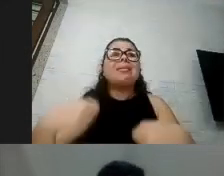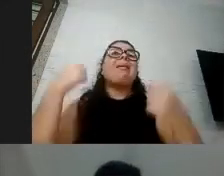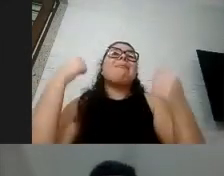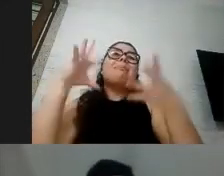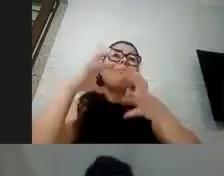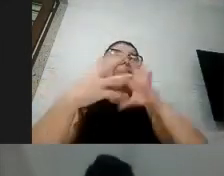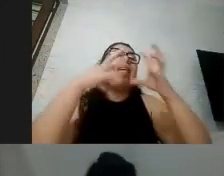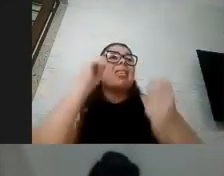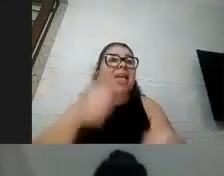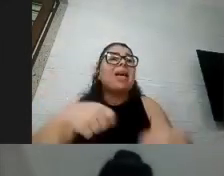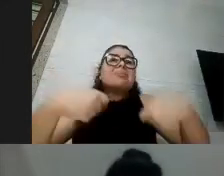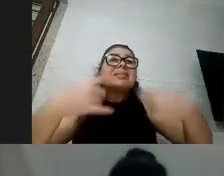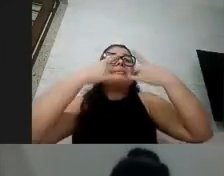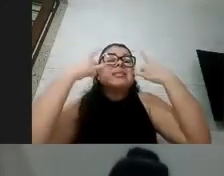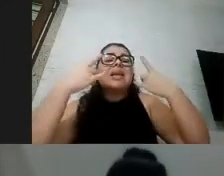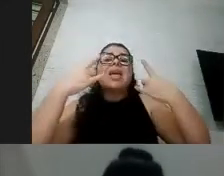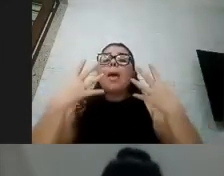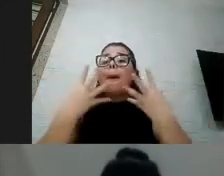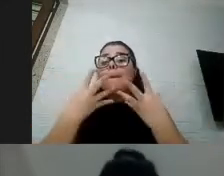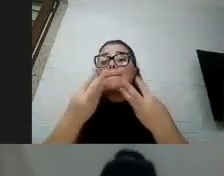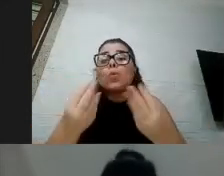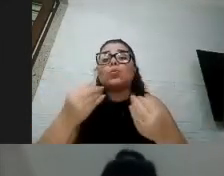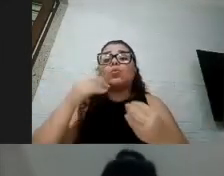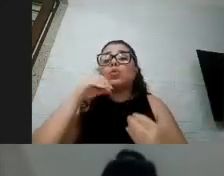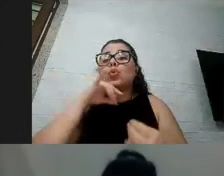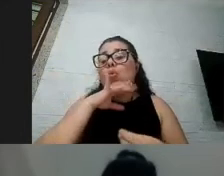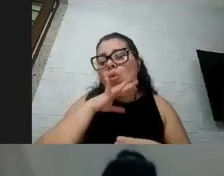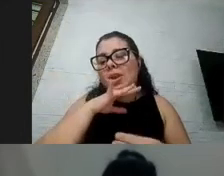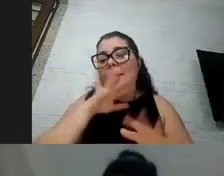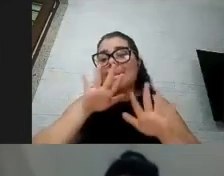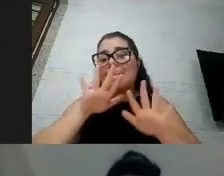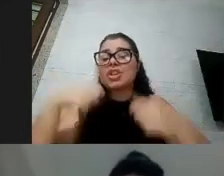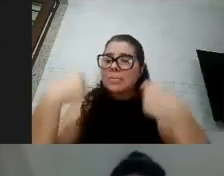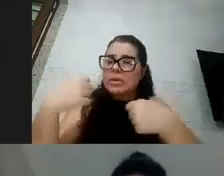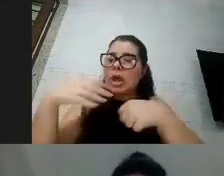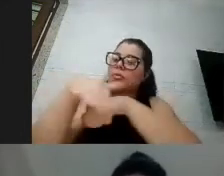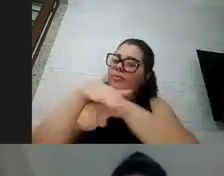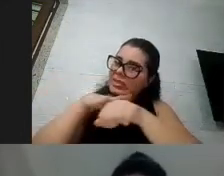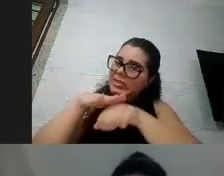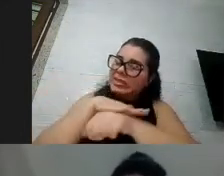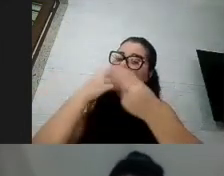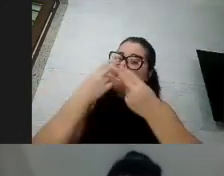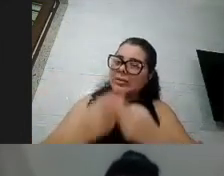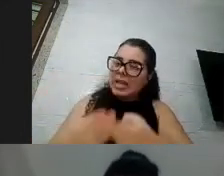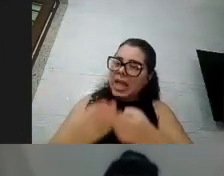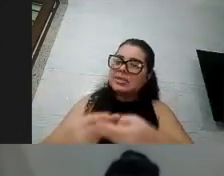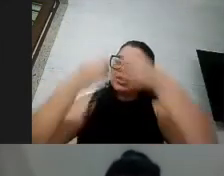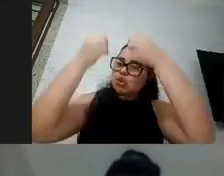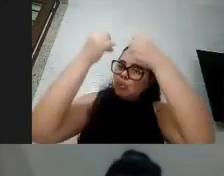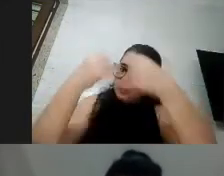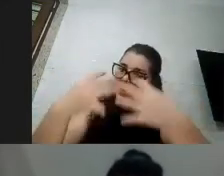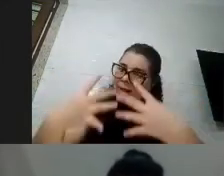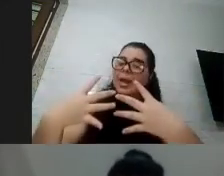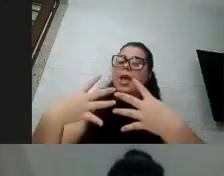um estresse tremendo mas é aquilo a gente precisa conversar e explicar e fazer o